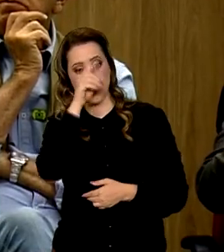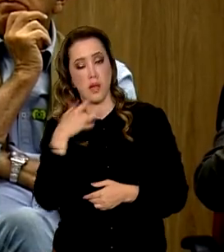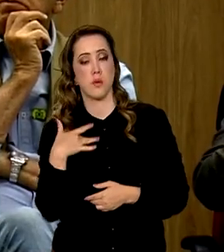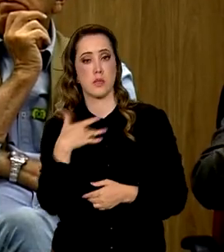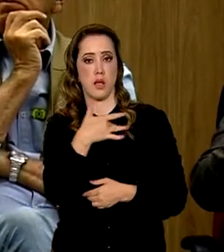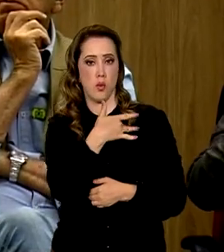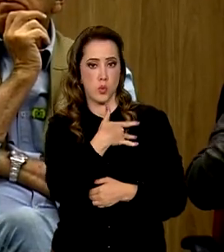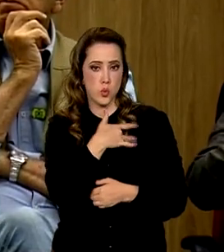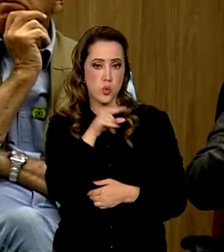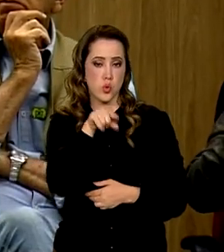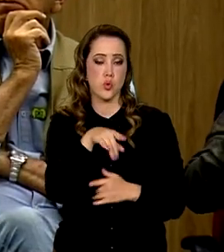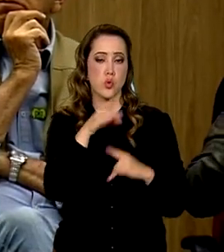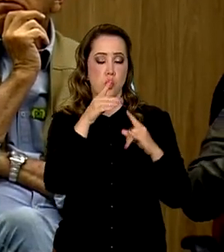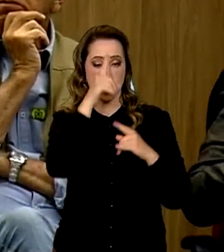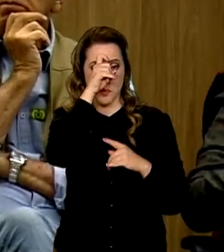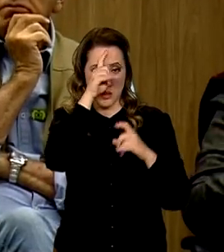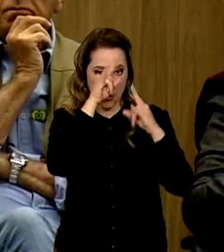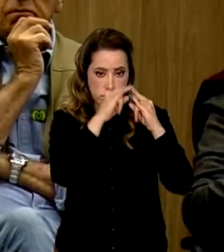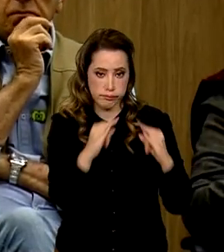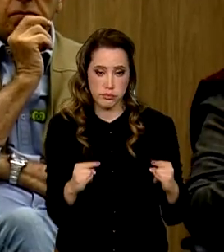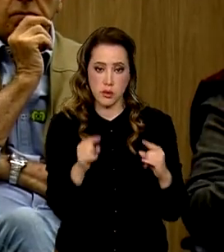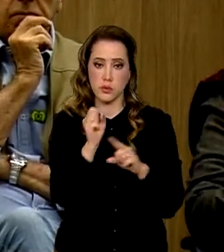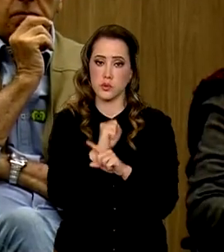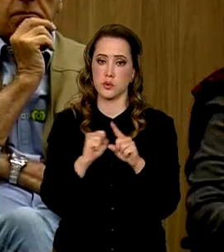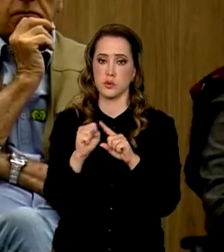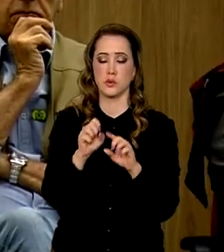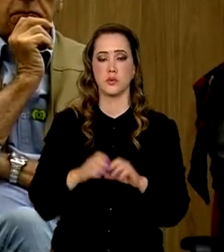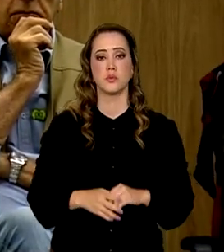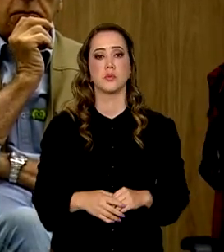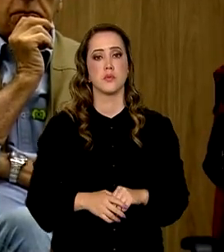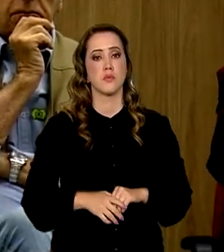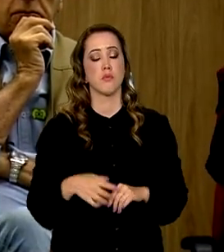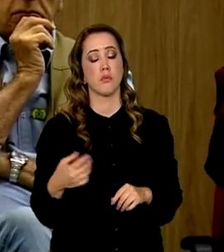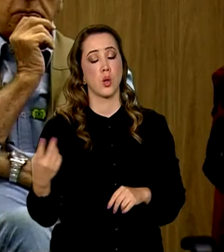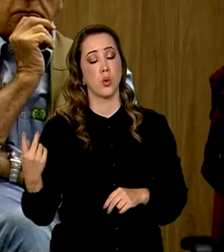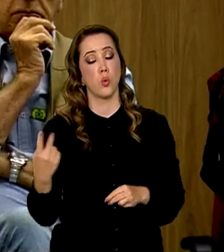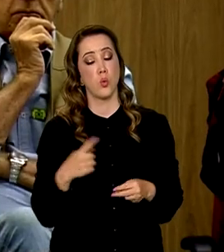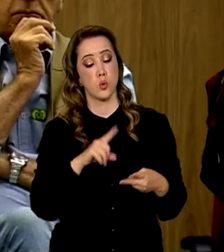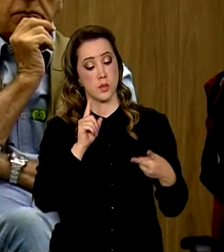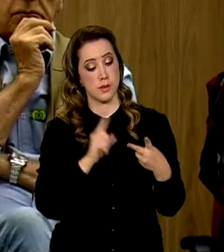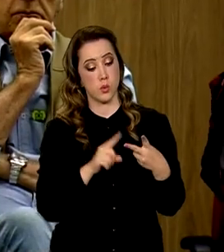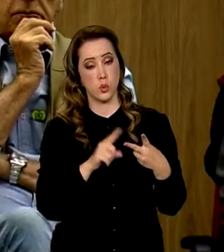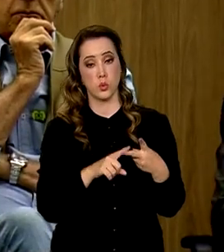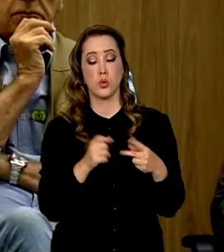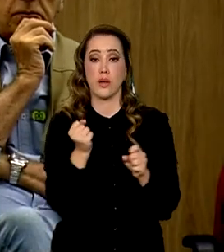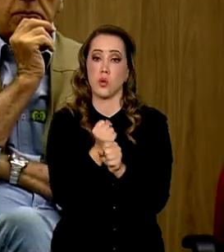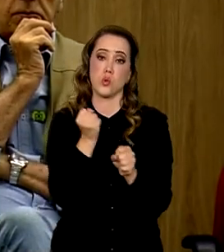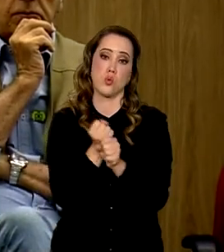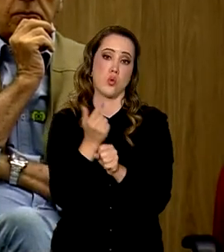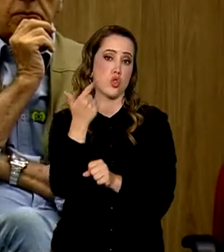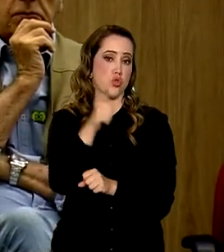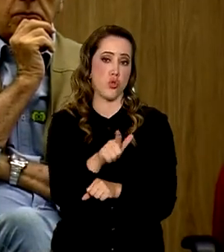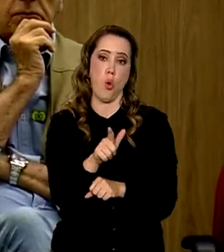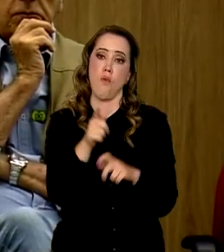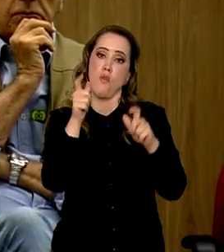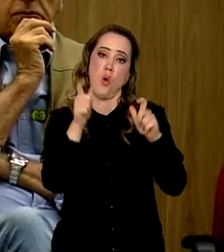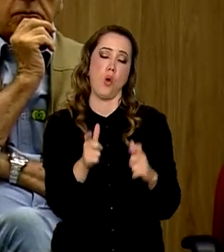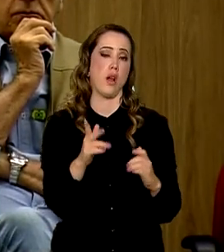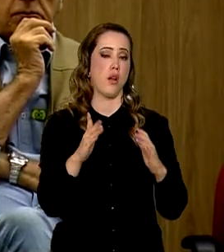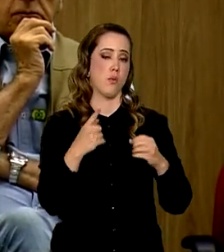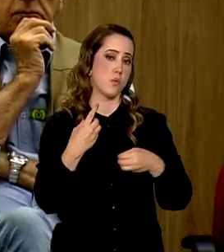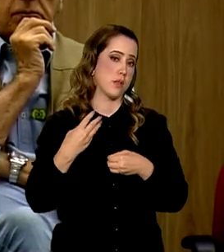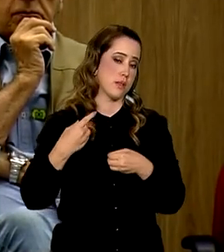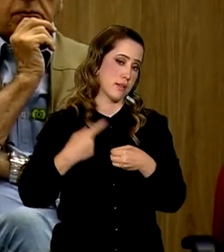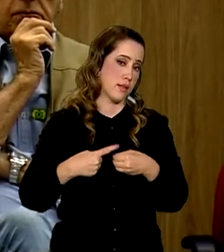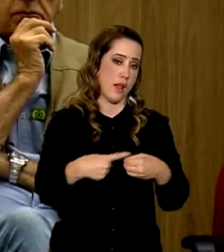saúde, hospital de campanha social. O segundo é reconstruir as cidades, que foram, nós